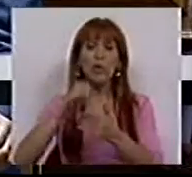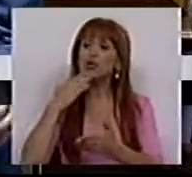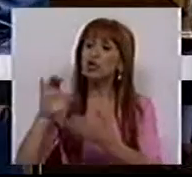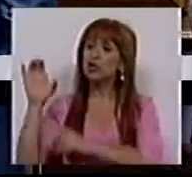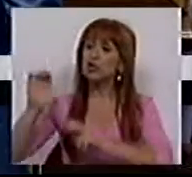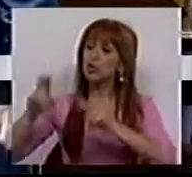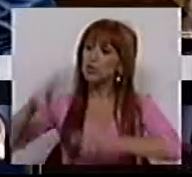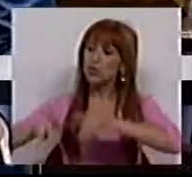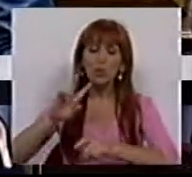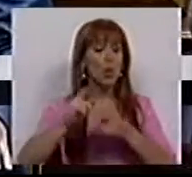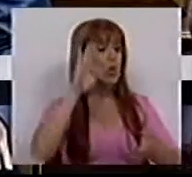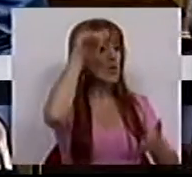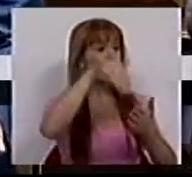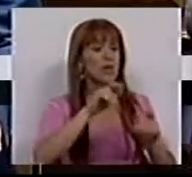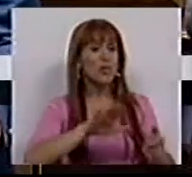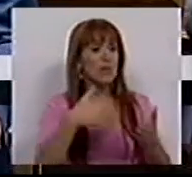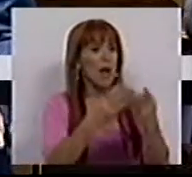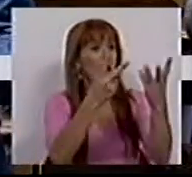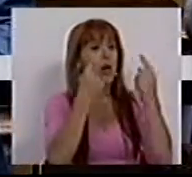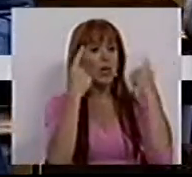crédito fiscial? Qual é o resultado para as contas públicas desta operação?